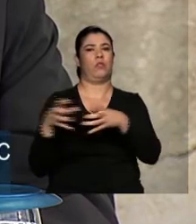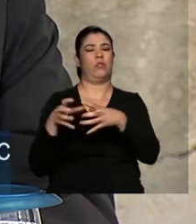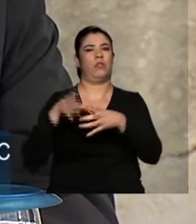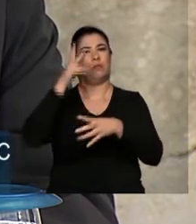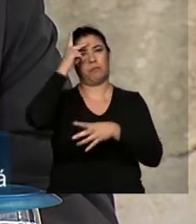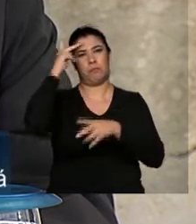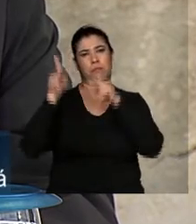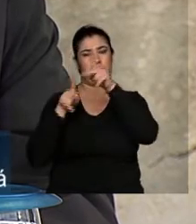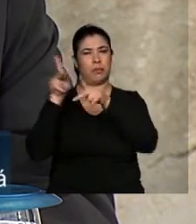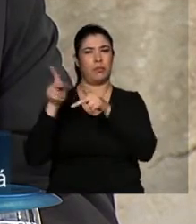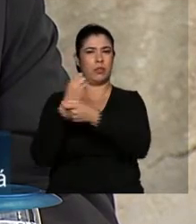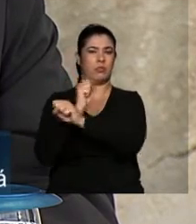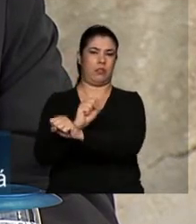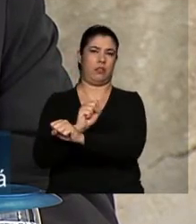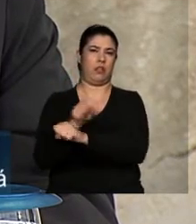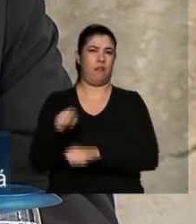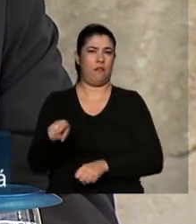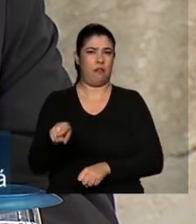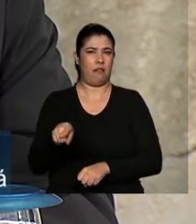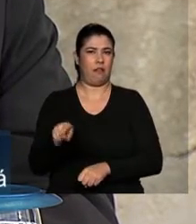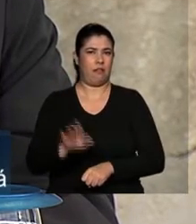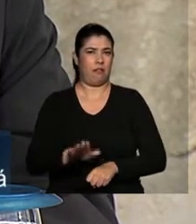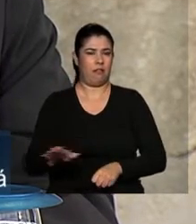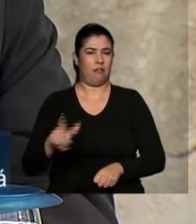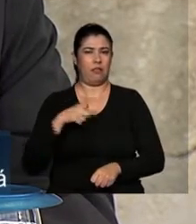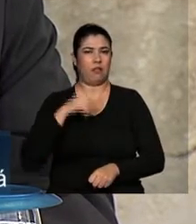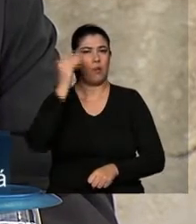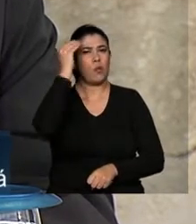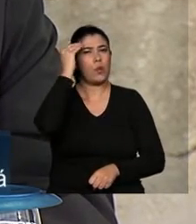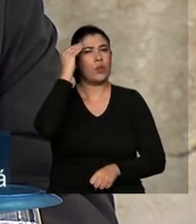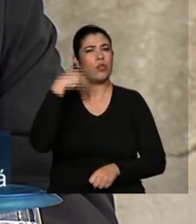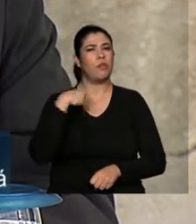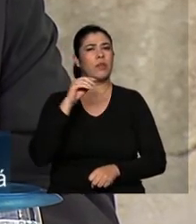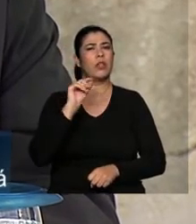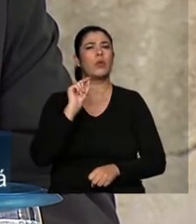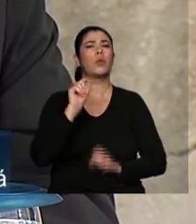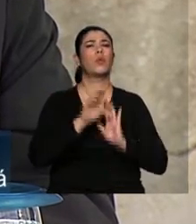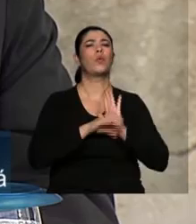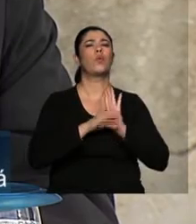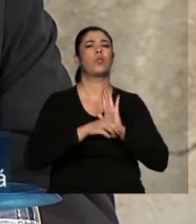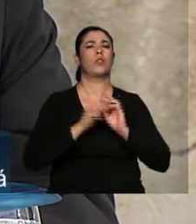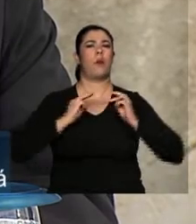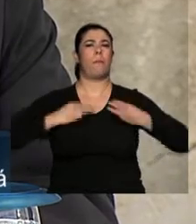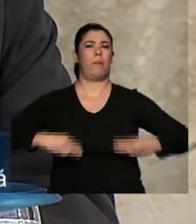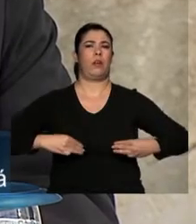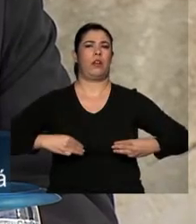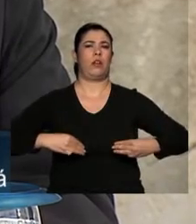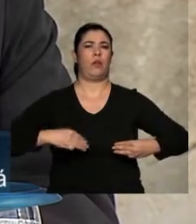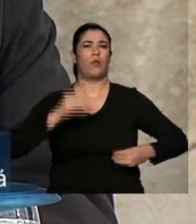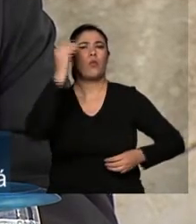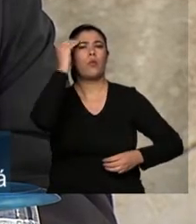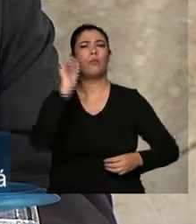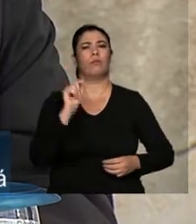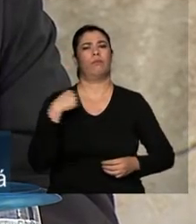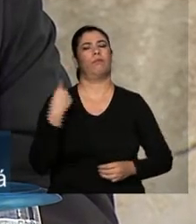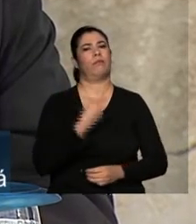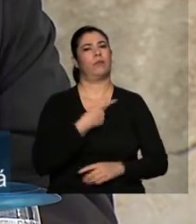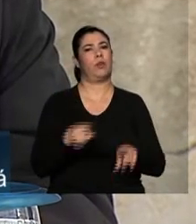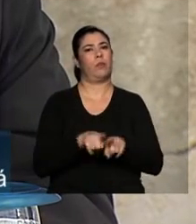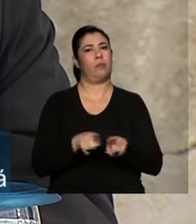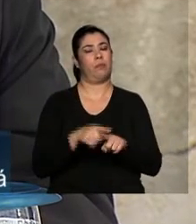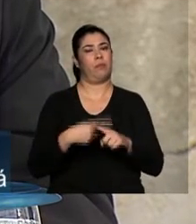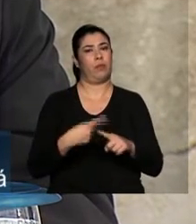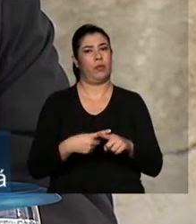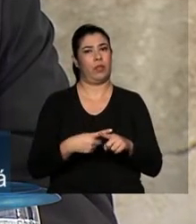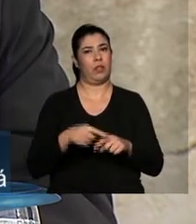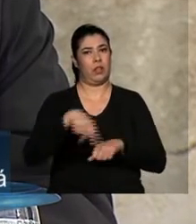Esses meninos não têm a mesma concepção moral que temos, mas a culpa é nossa. Porque a nação brasileira lhes